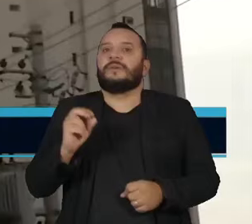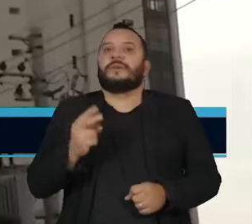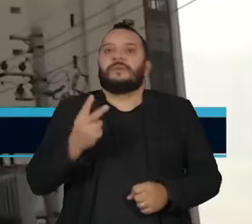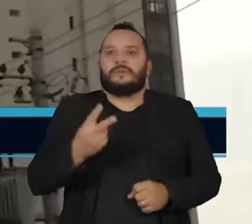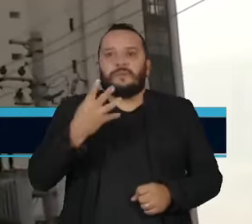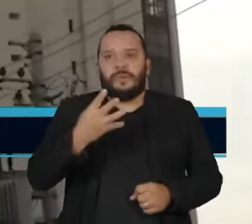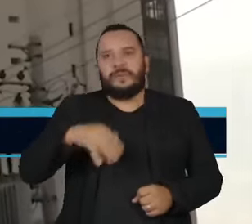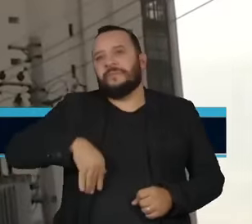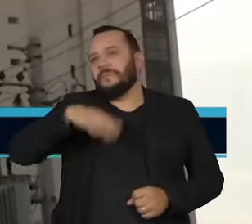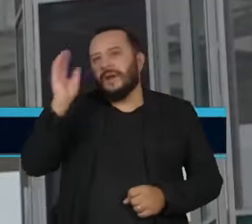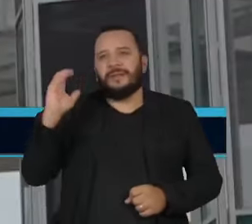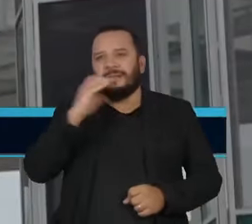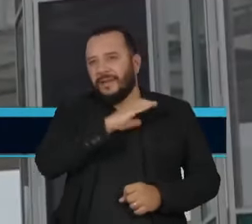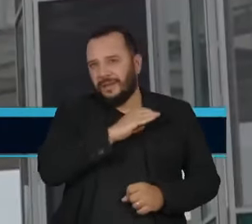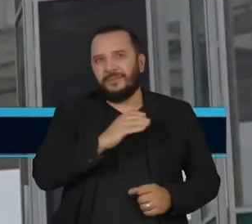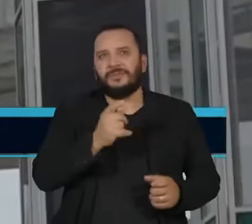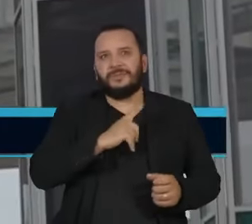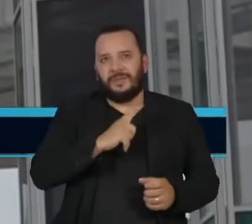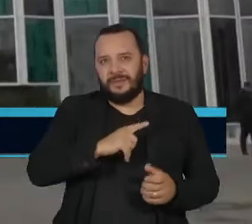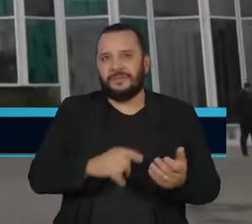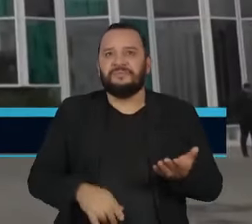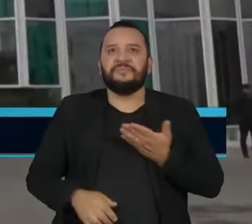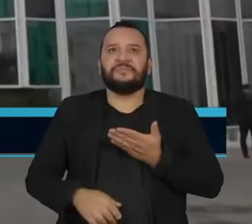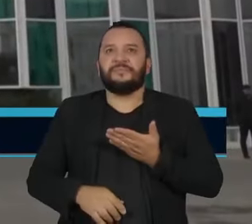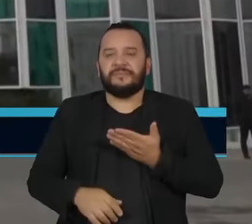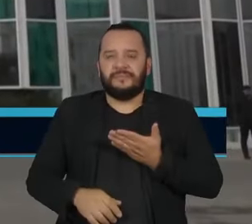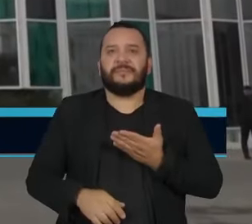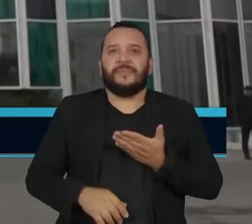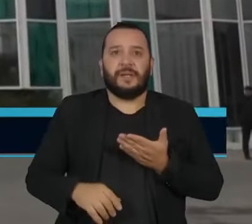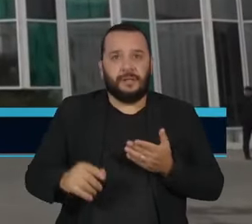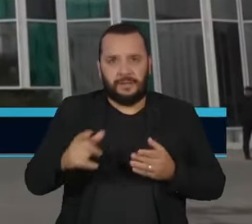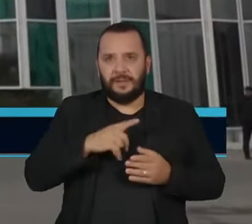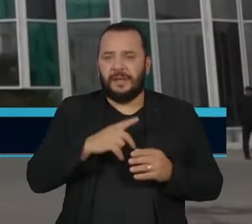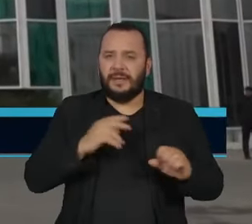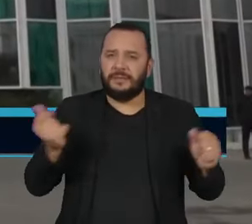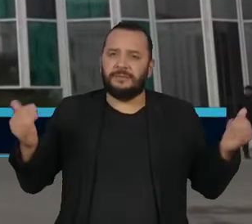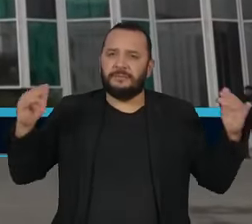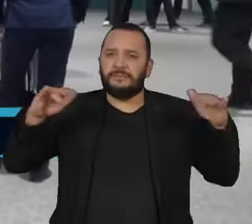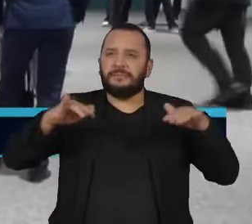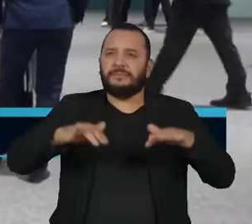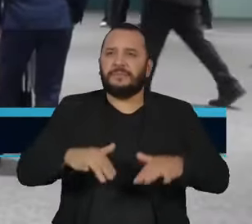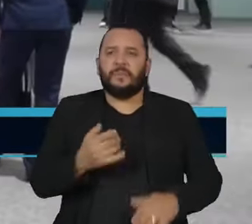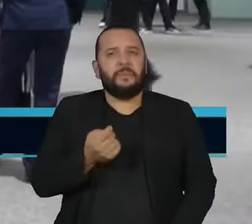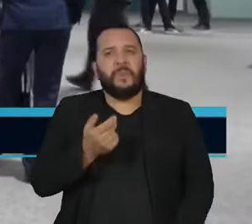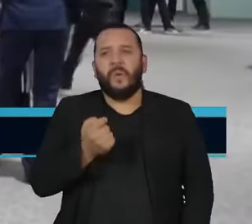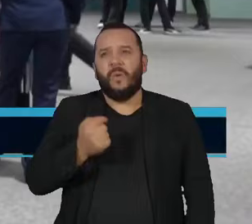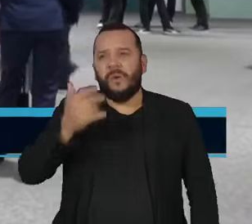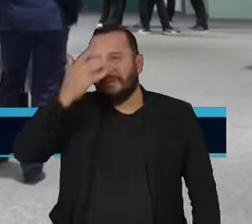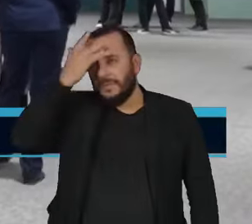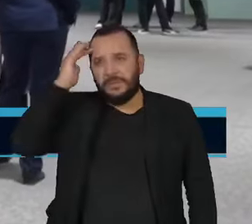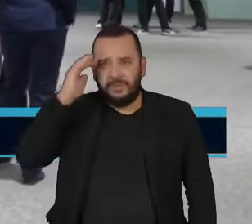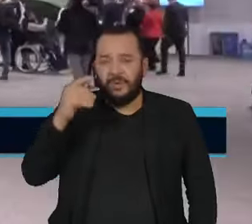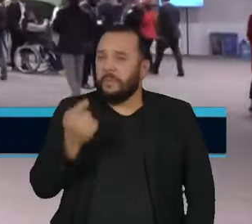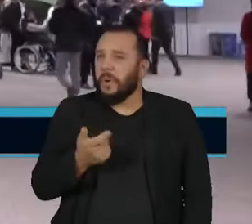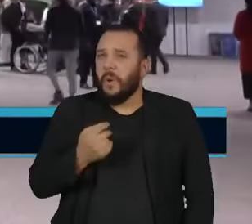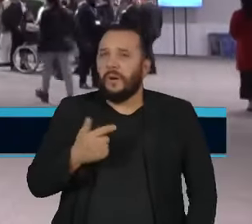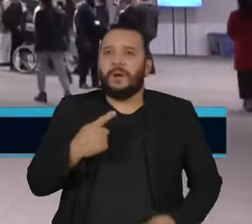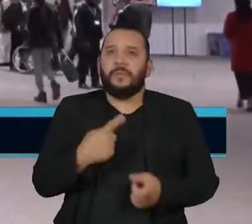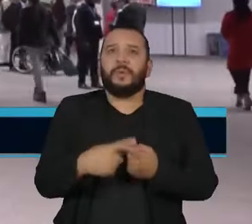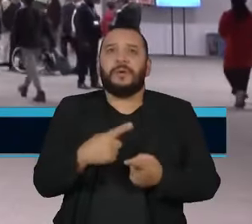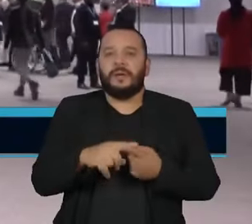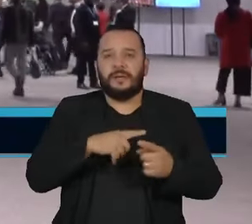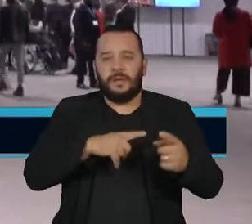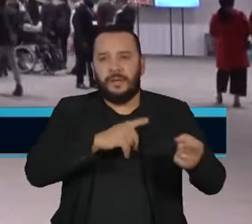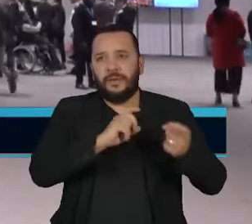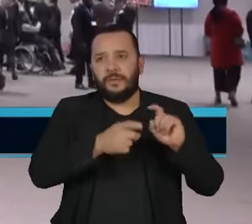quente da história. O evento sofre um esvaziamento de autoridades por conta do encontro do G20, que